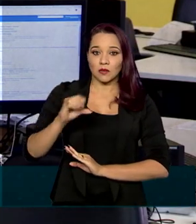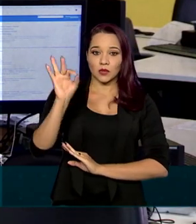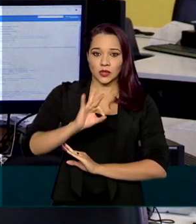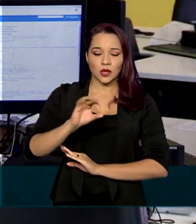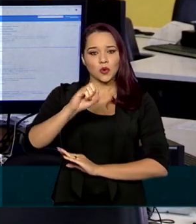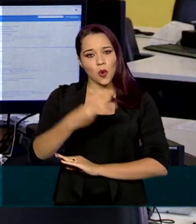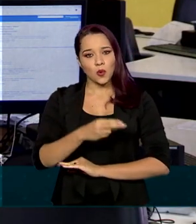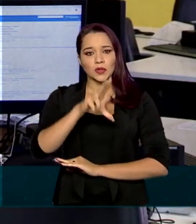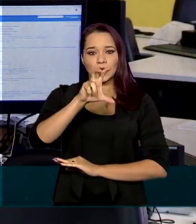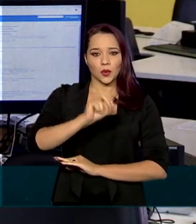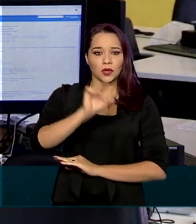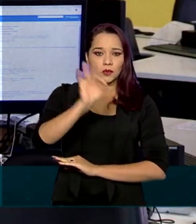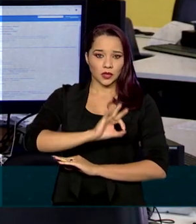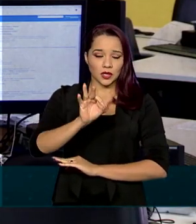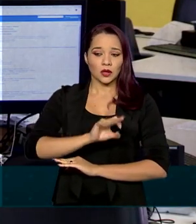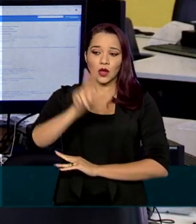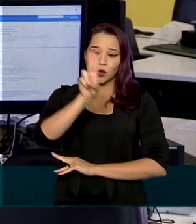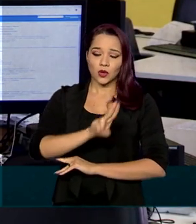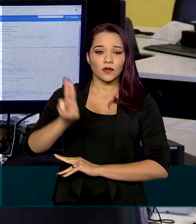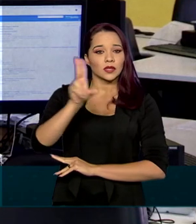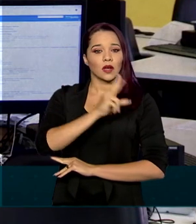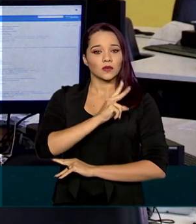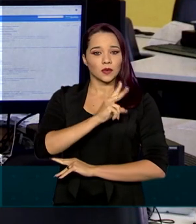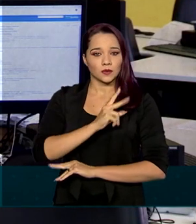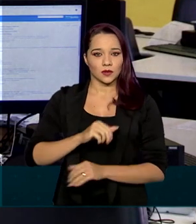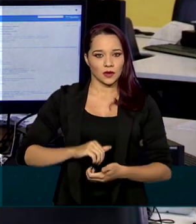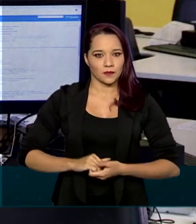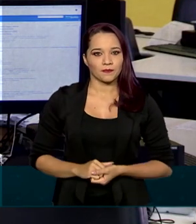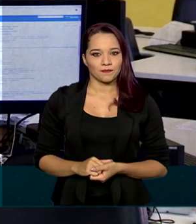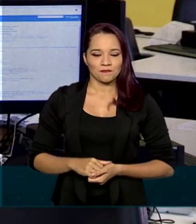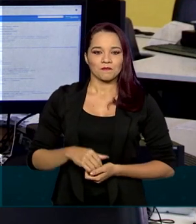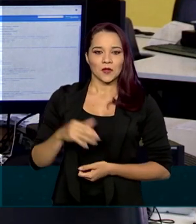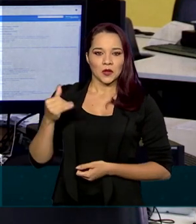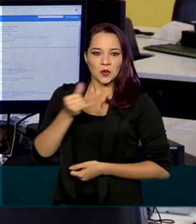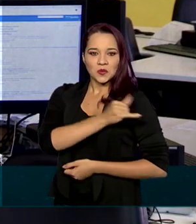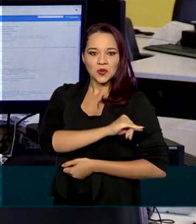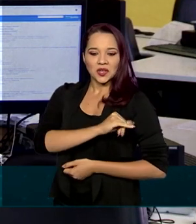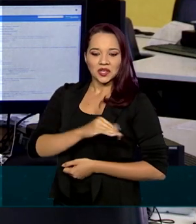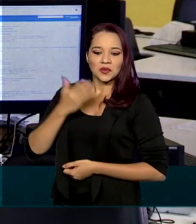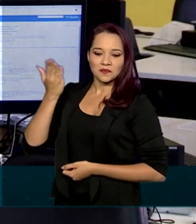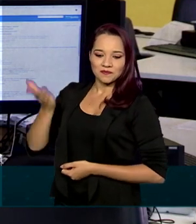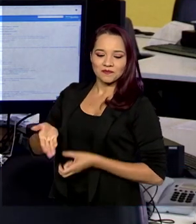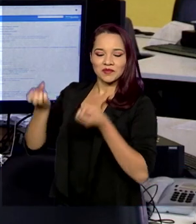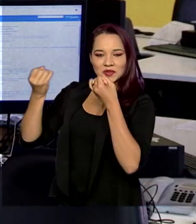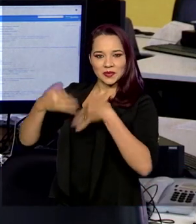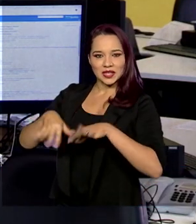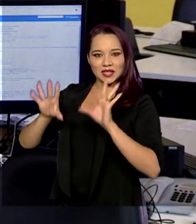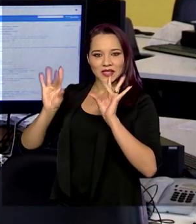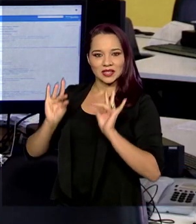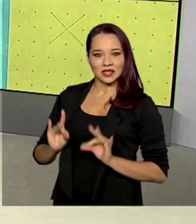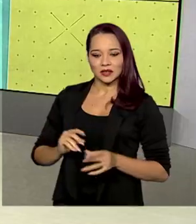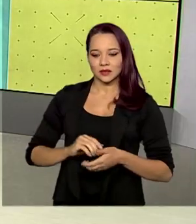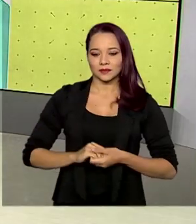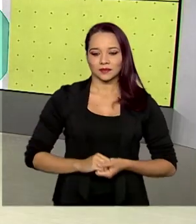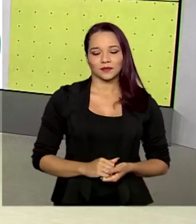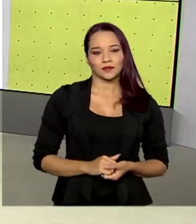parciais para estudantes em universidades particulares. Do Rio de Janeiro, Cláudia Boiunga para o Governo Agora.